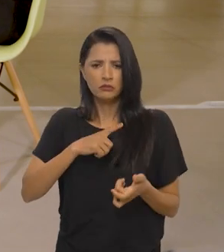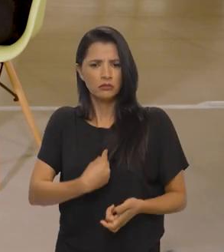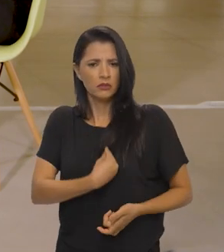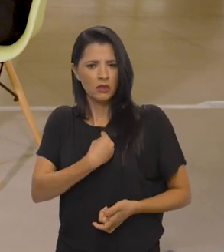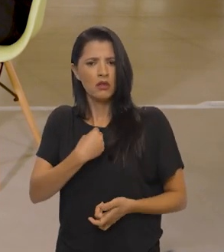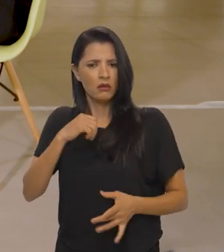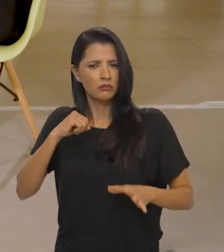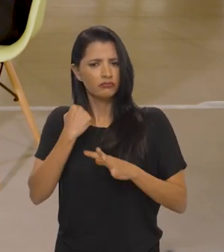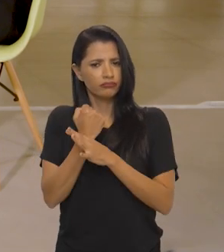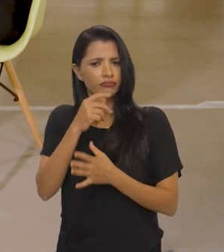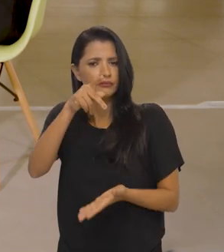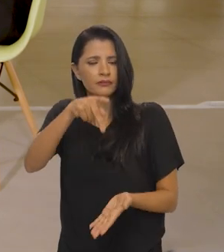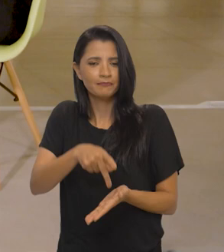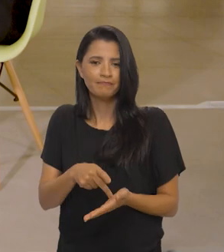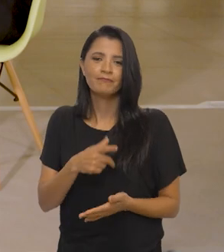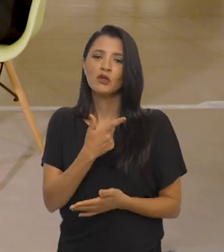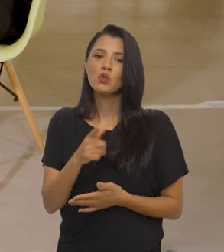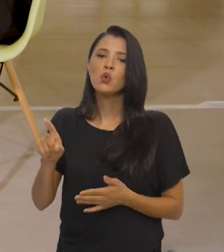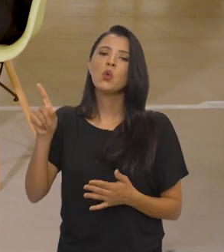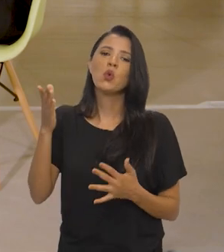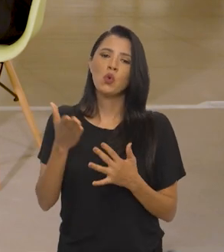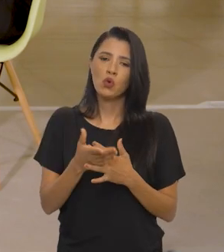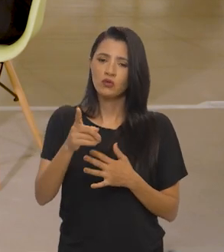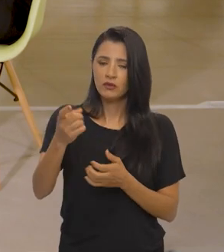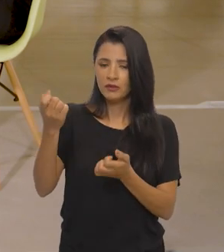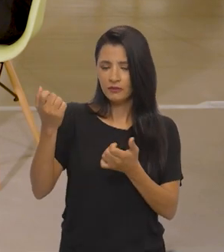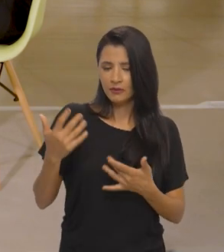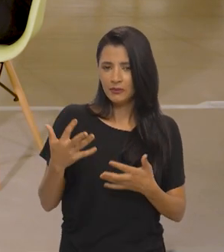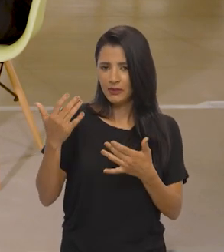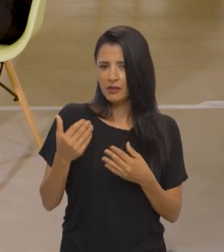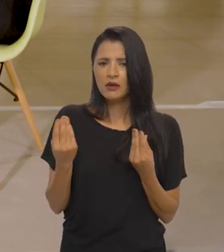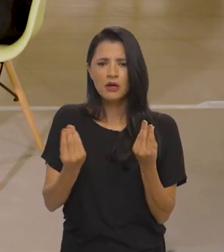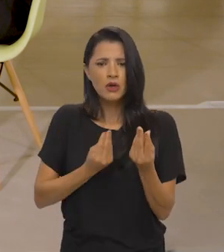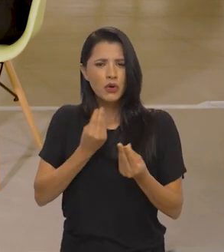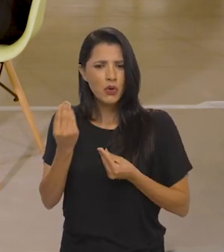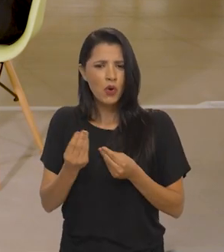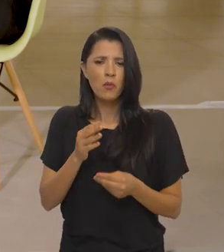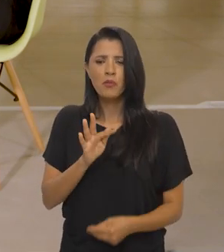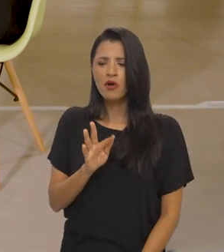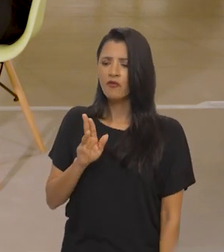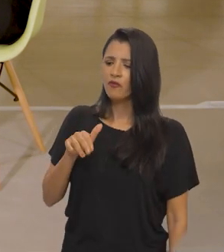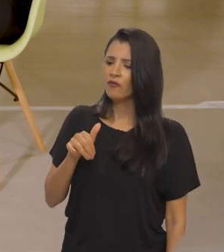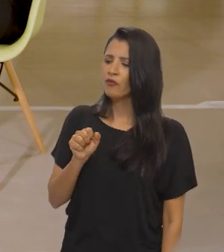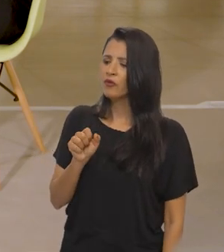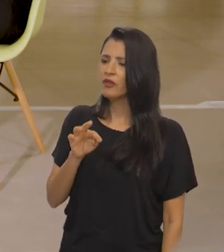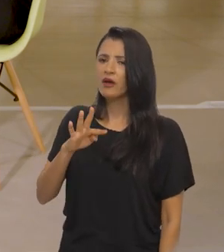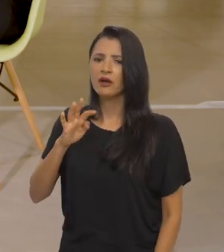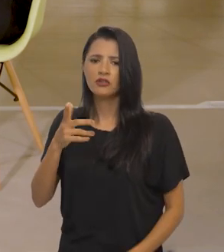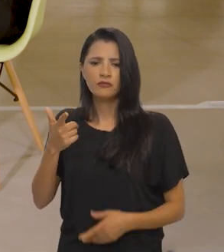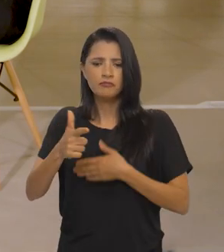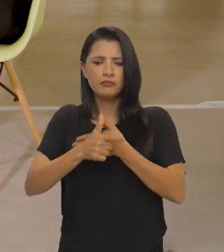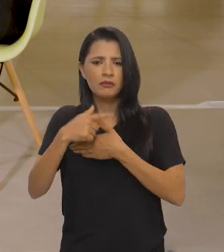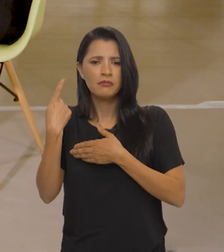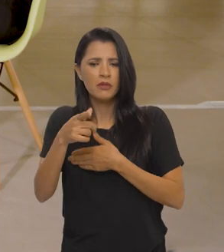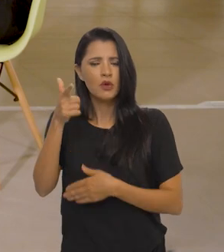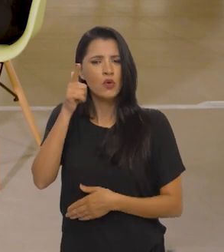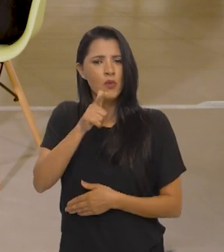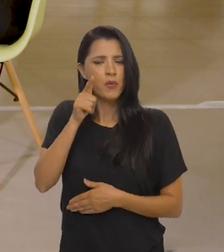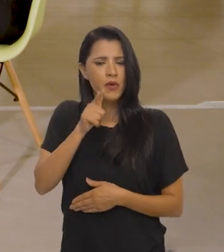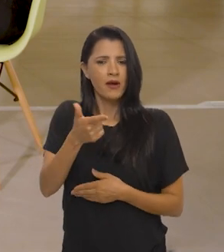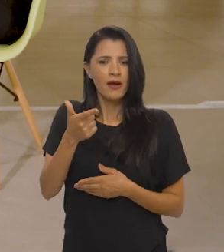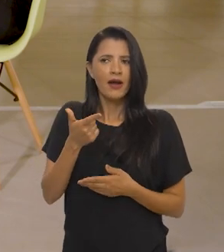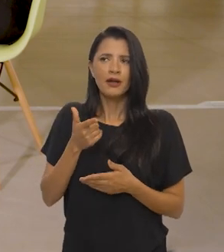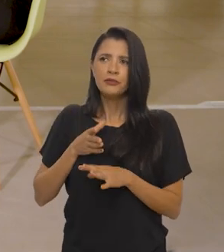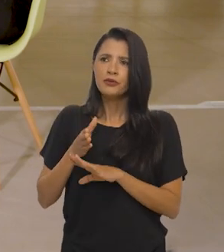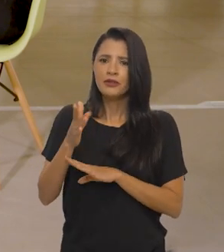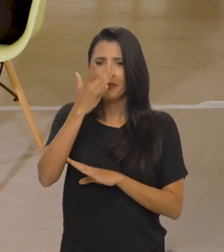é a garantia efetiva. Então no próximo bloco você vai me contar como que a Funarte está fazendo esse papel para